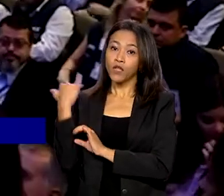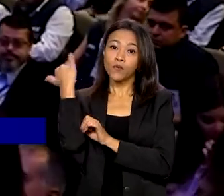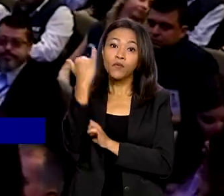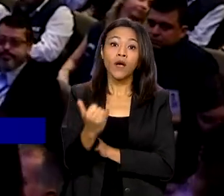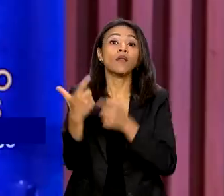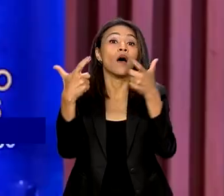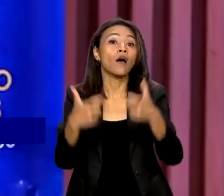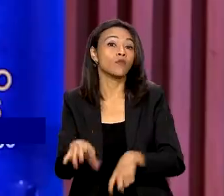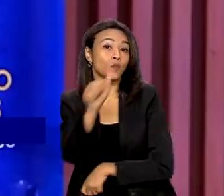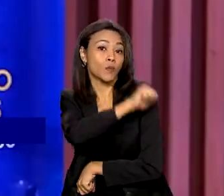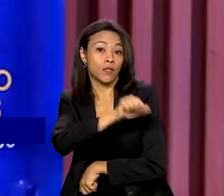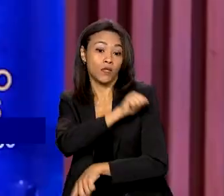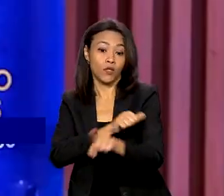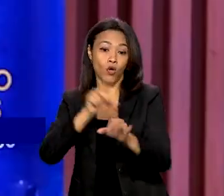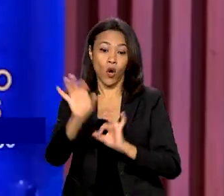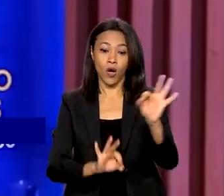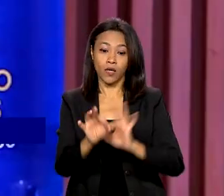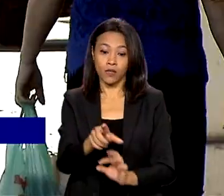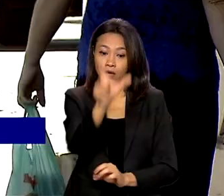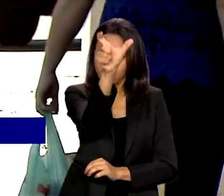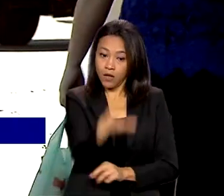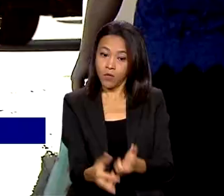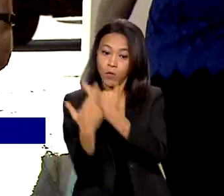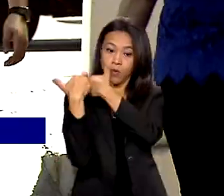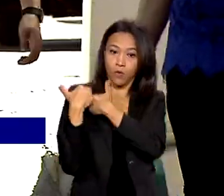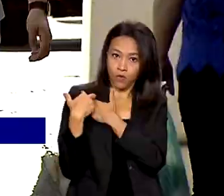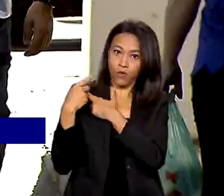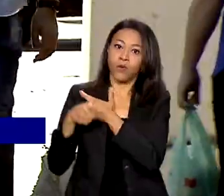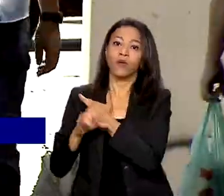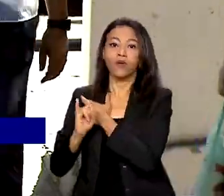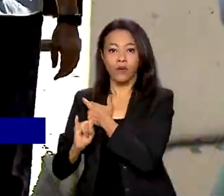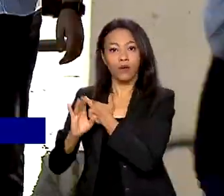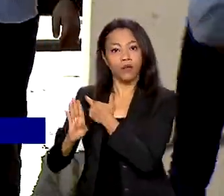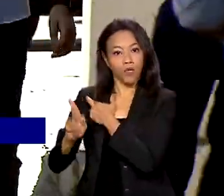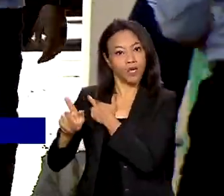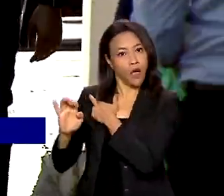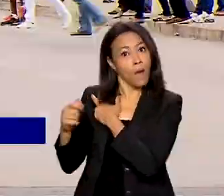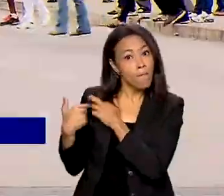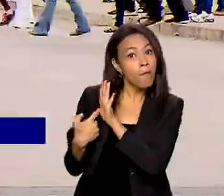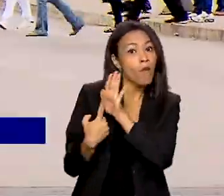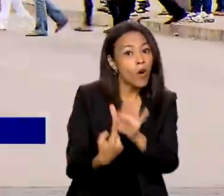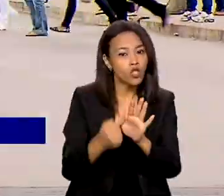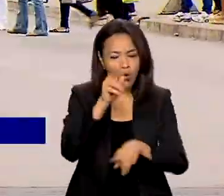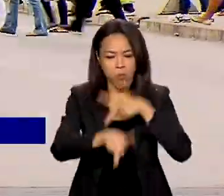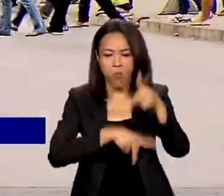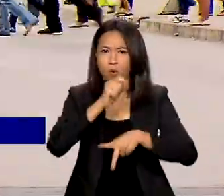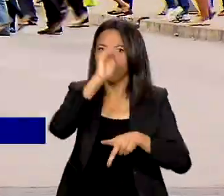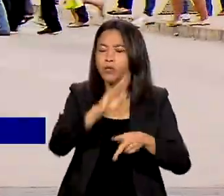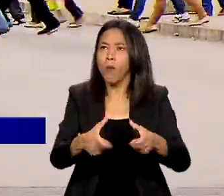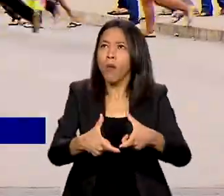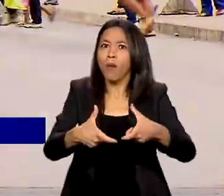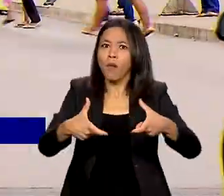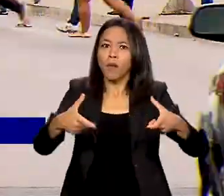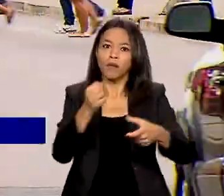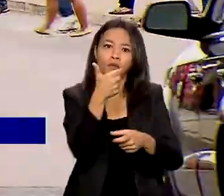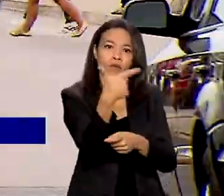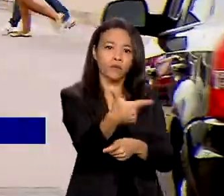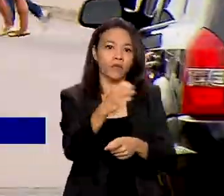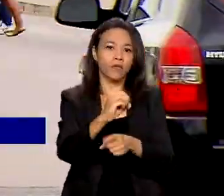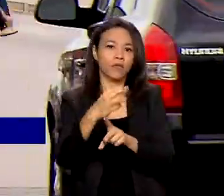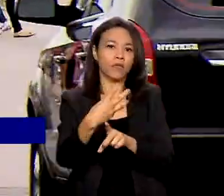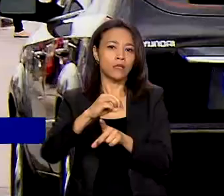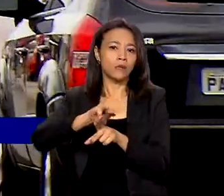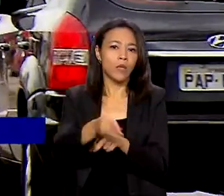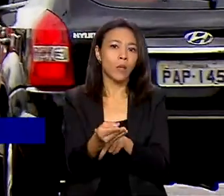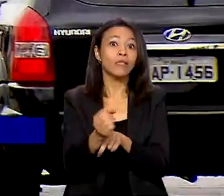no Rio de Janeiro, promovido pelo IBGE. E mostram que a população do país chegou a 203 milhões e